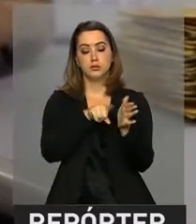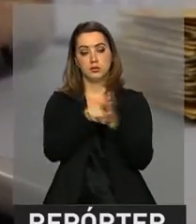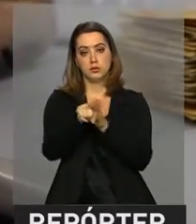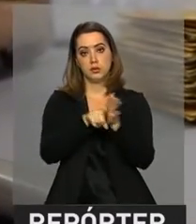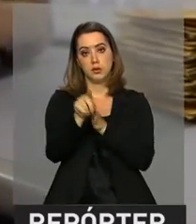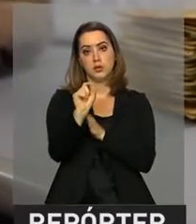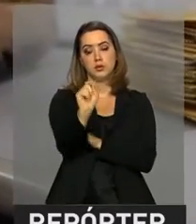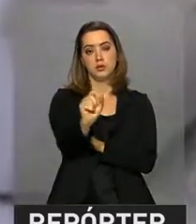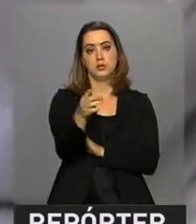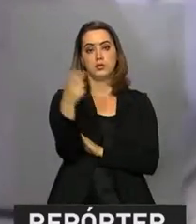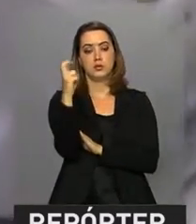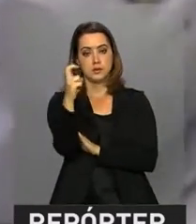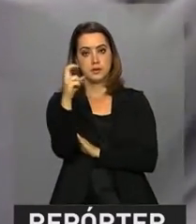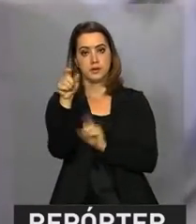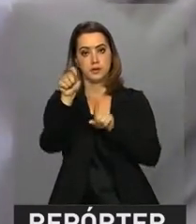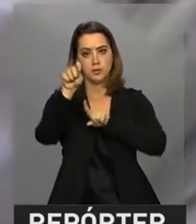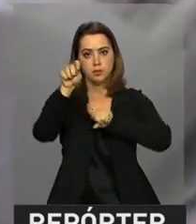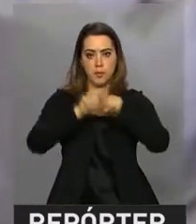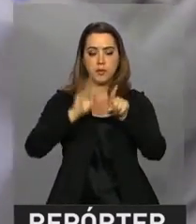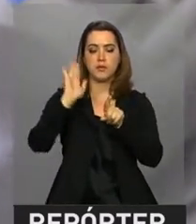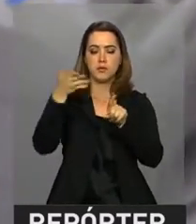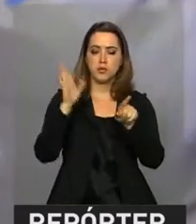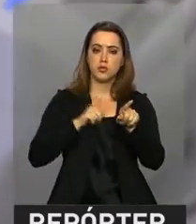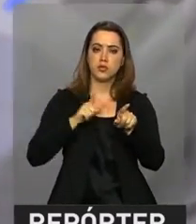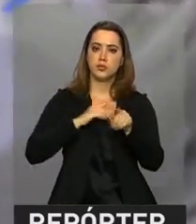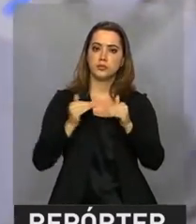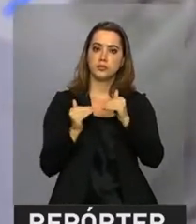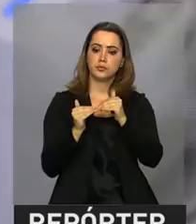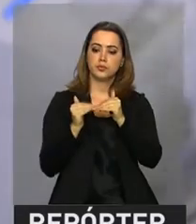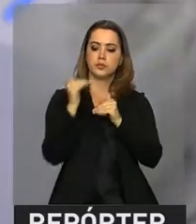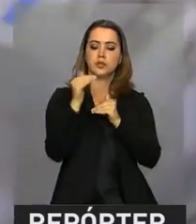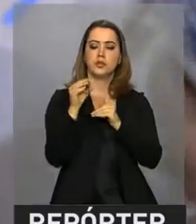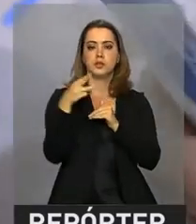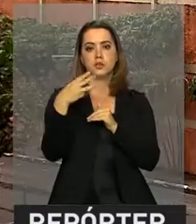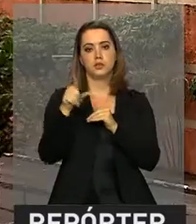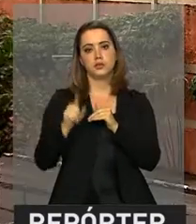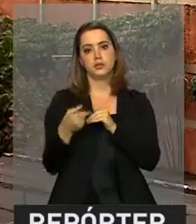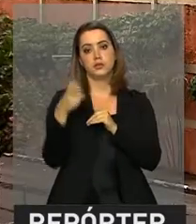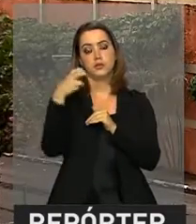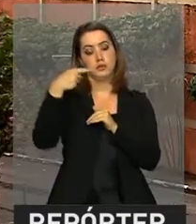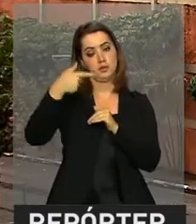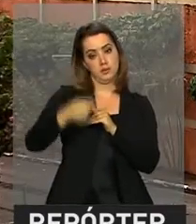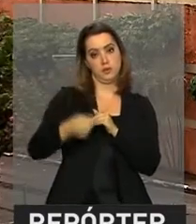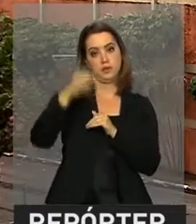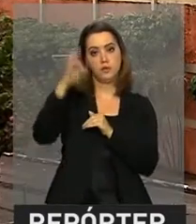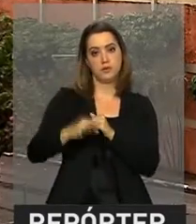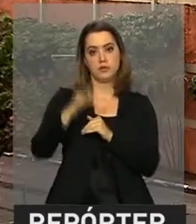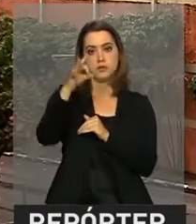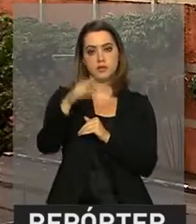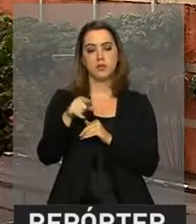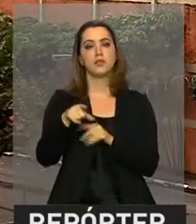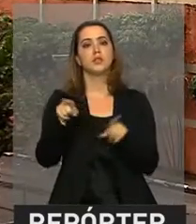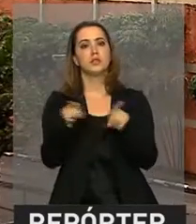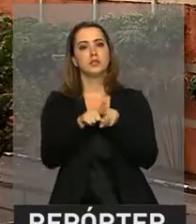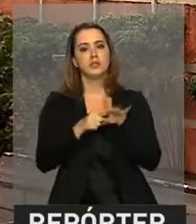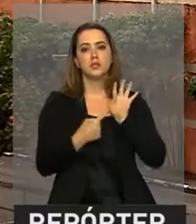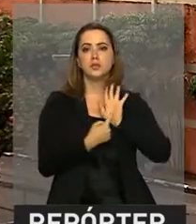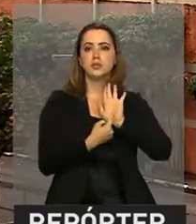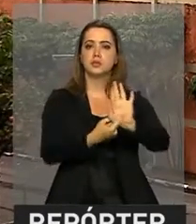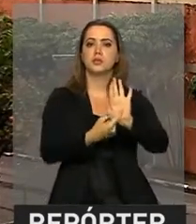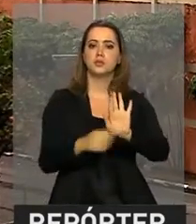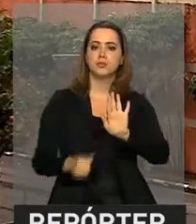os últimos cinco meses já acumulam um crescimento de 3,7%. O Instituto também revelou avanço nos